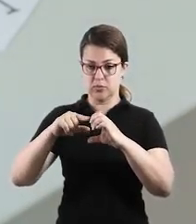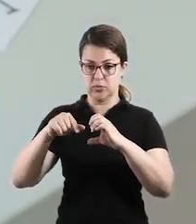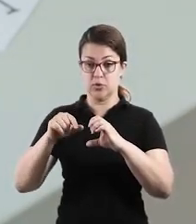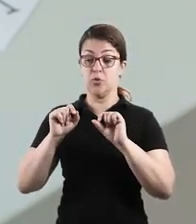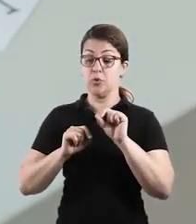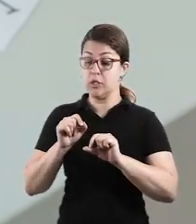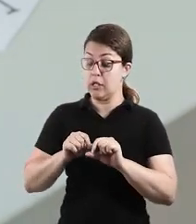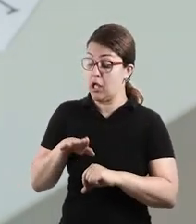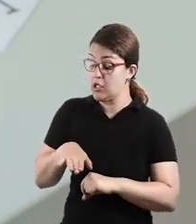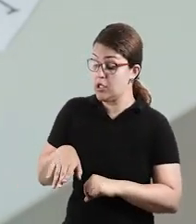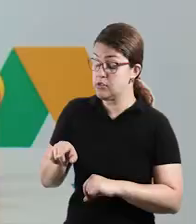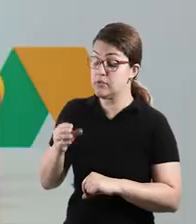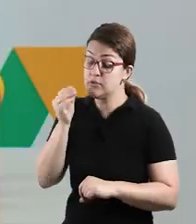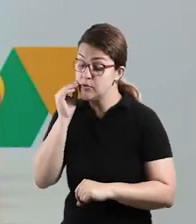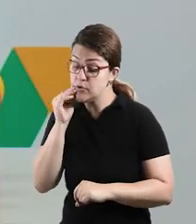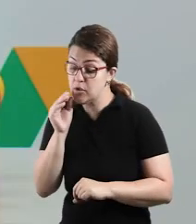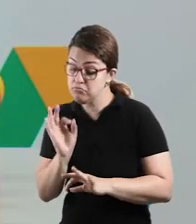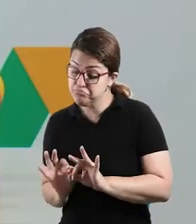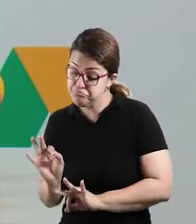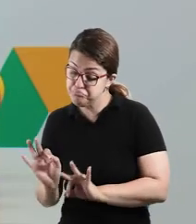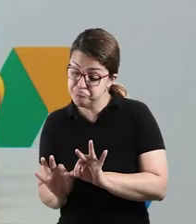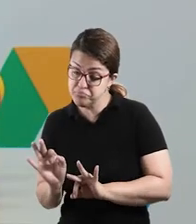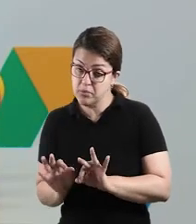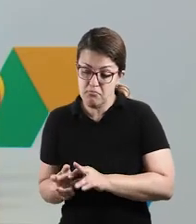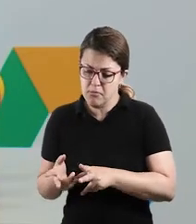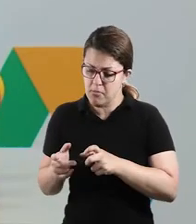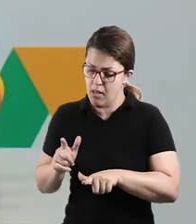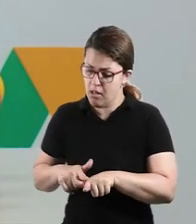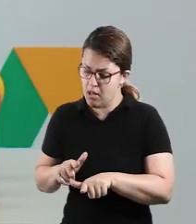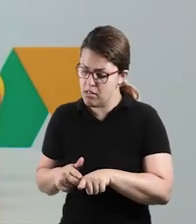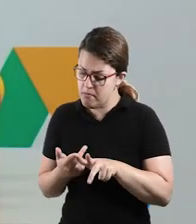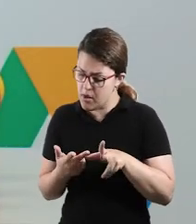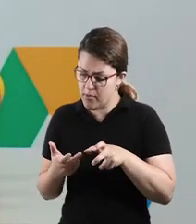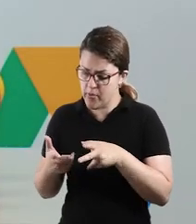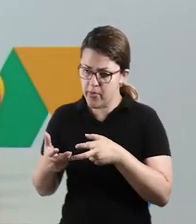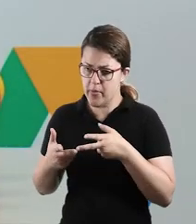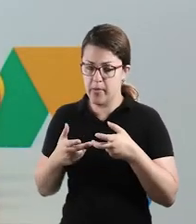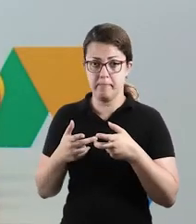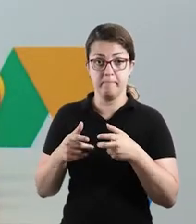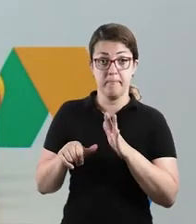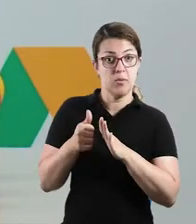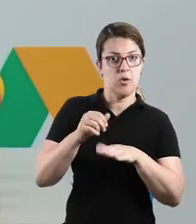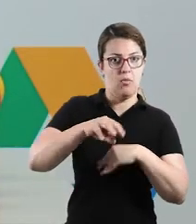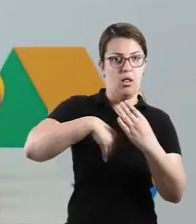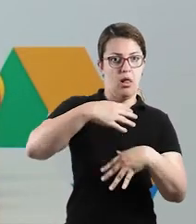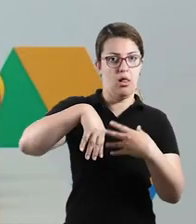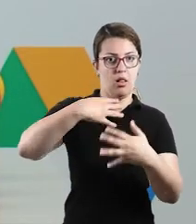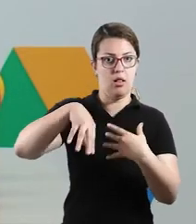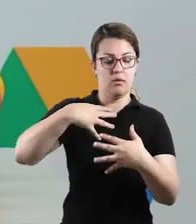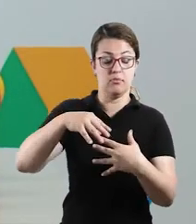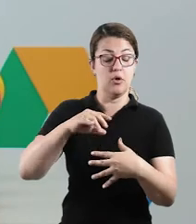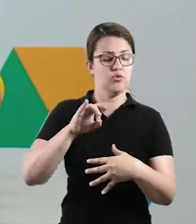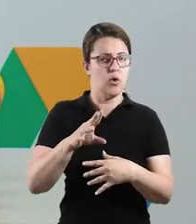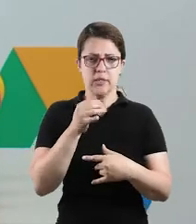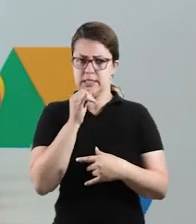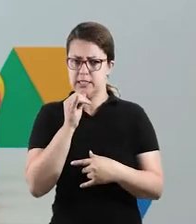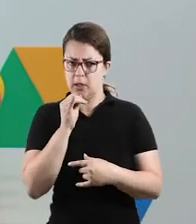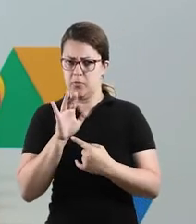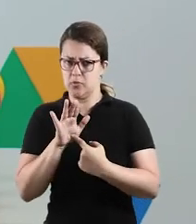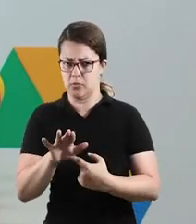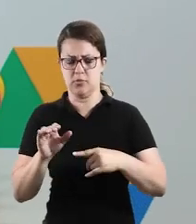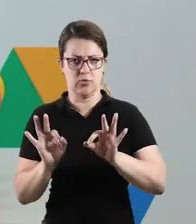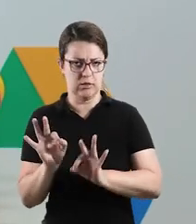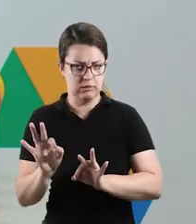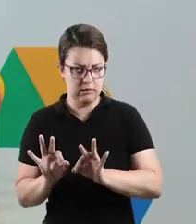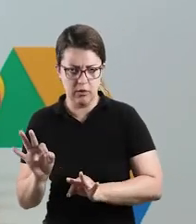criança vai tentar montar, identificar primeiras letras. Então ela vai olhar, isso vai estar embaralhado, tá bom? Eu deixei assim no exemplo